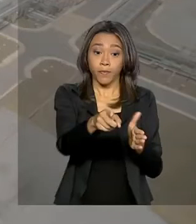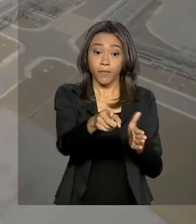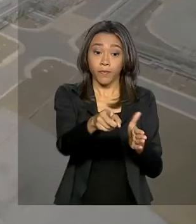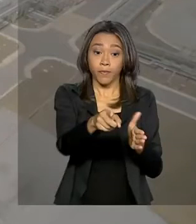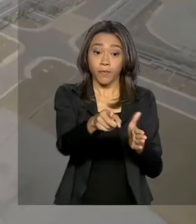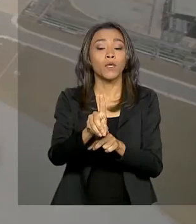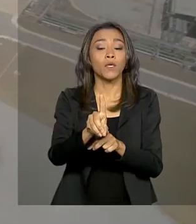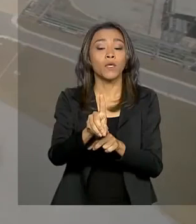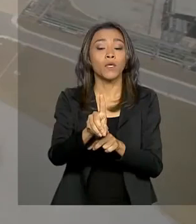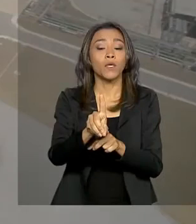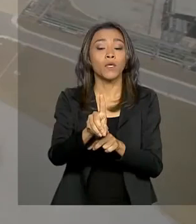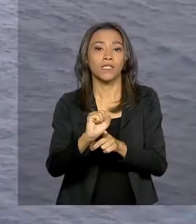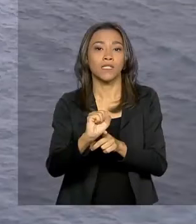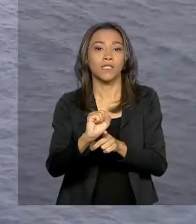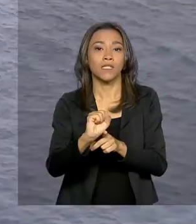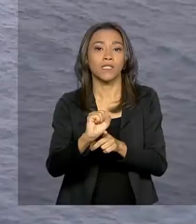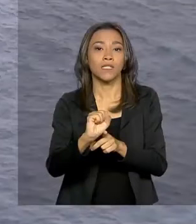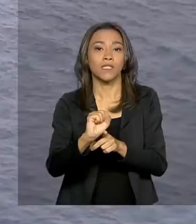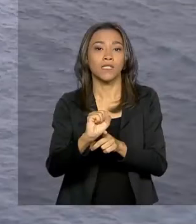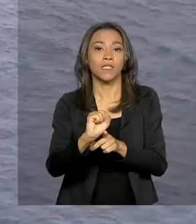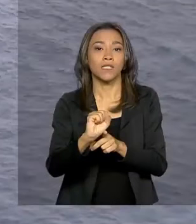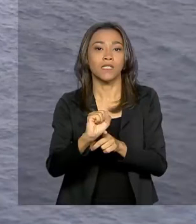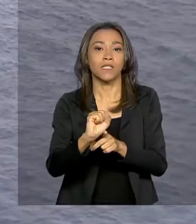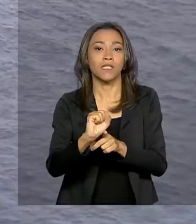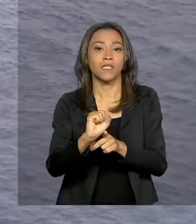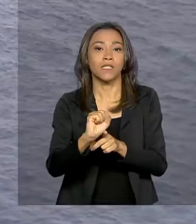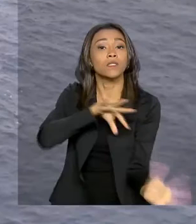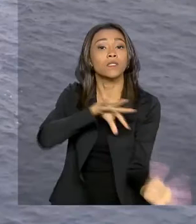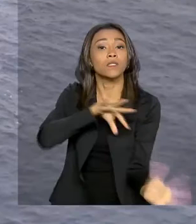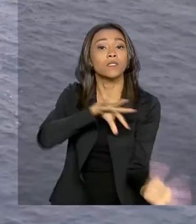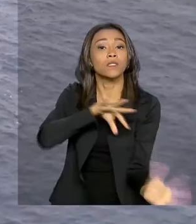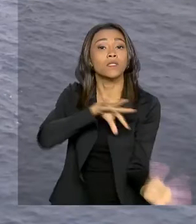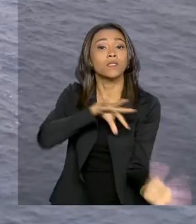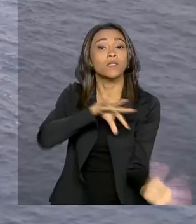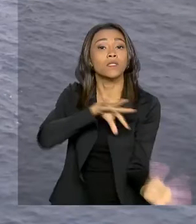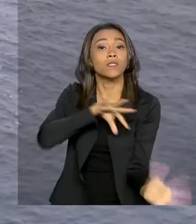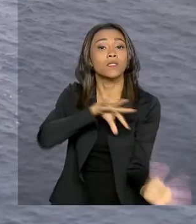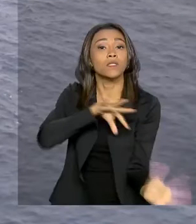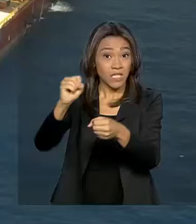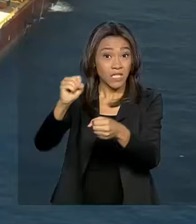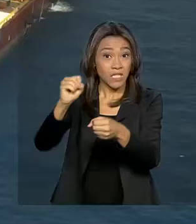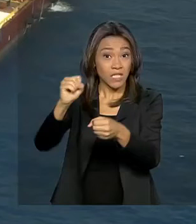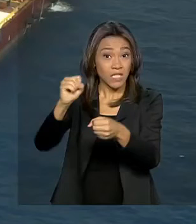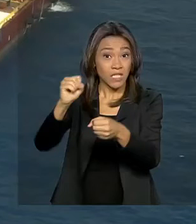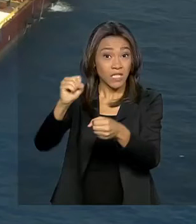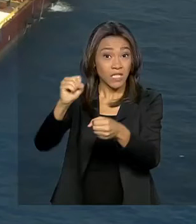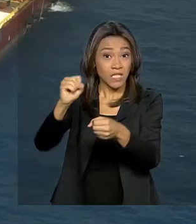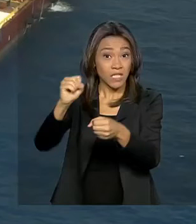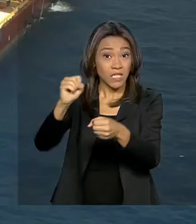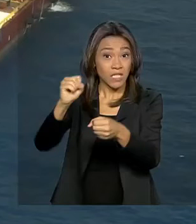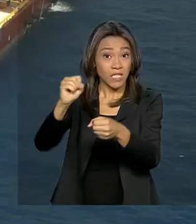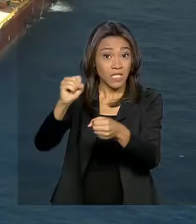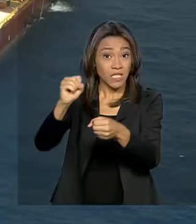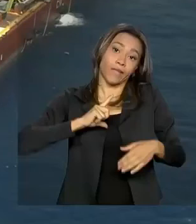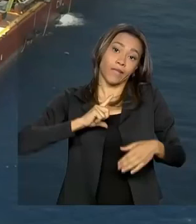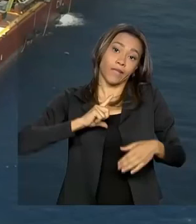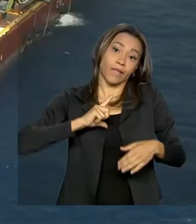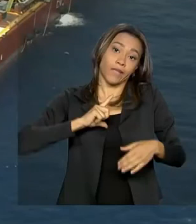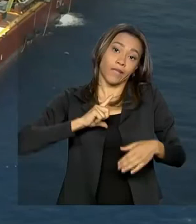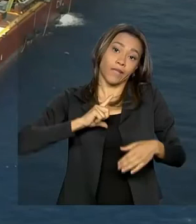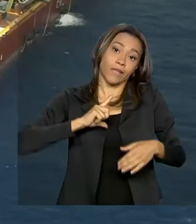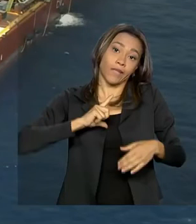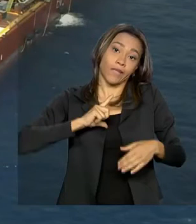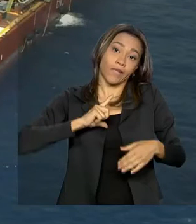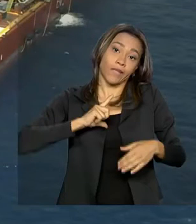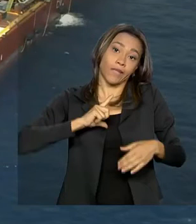cotação internacional do barril de petróleo. Se sobe lá fora, pode aumentar por aqui também. Mas o repasse para o consumidor